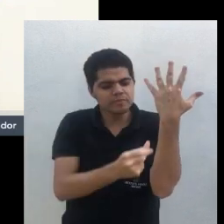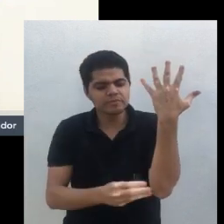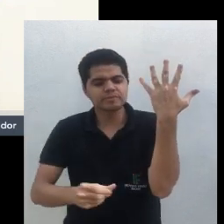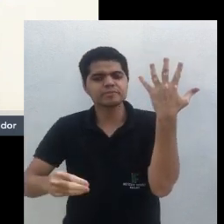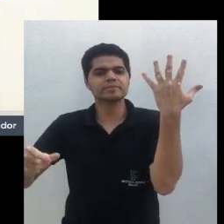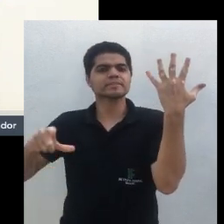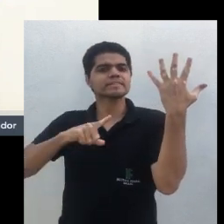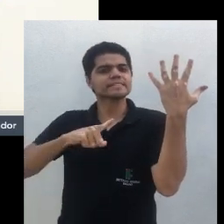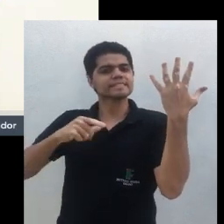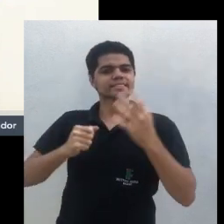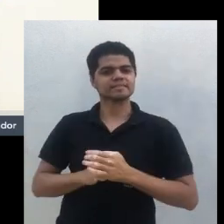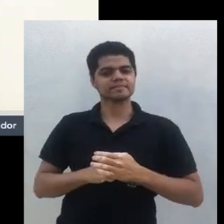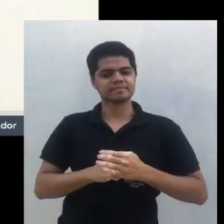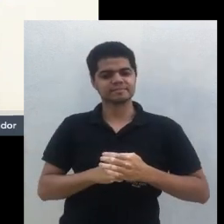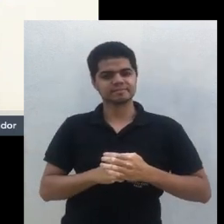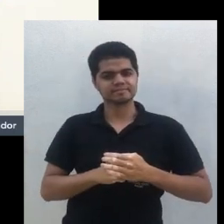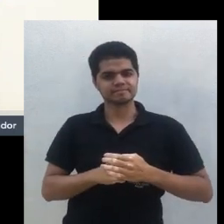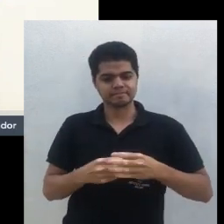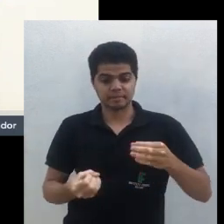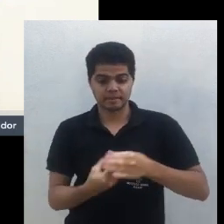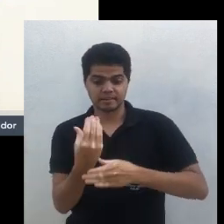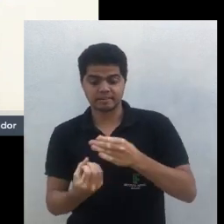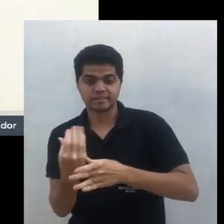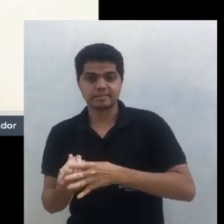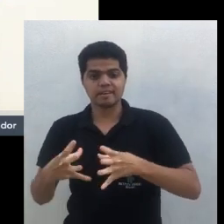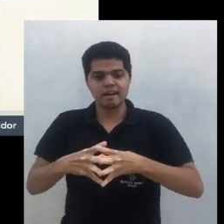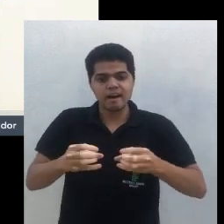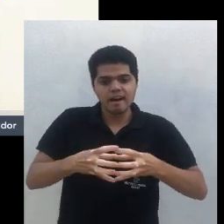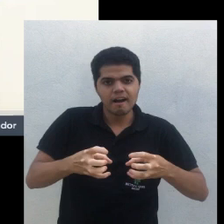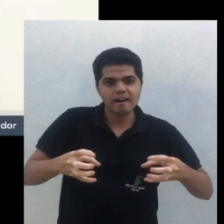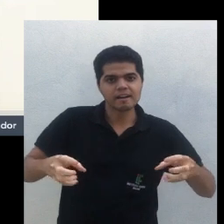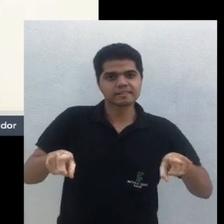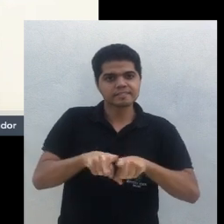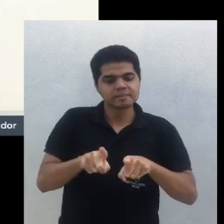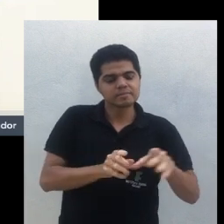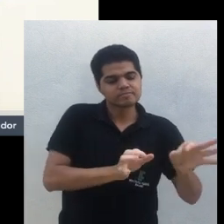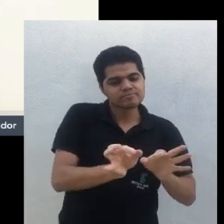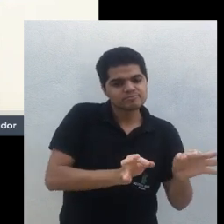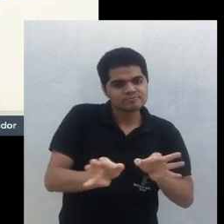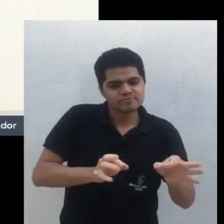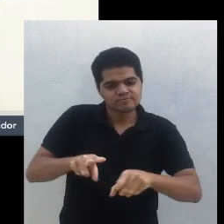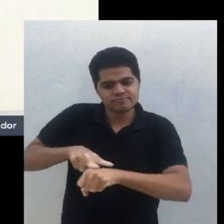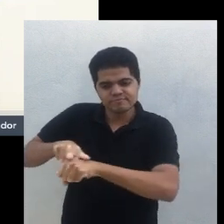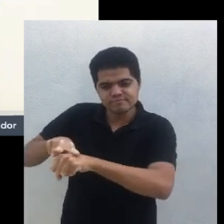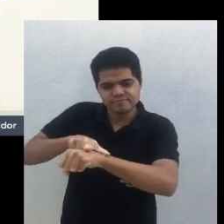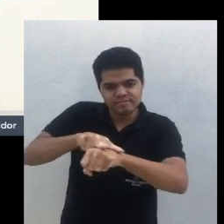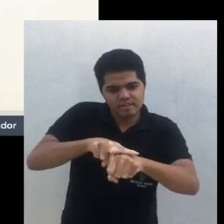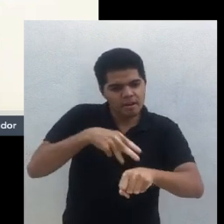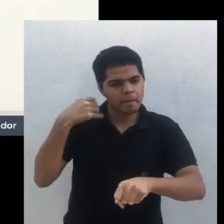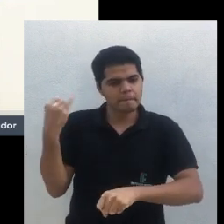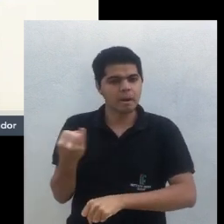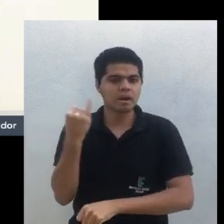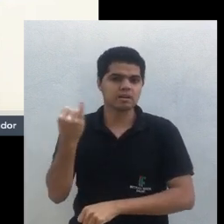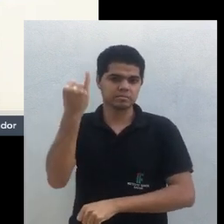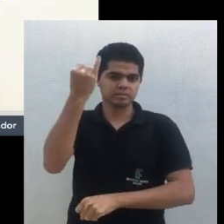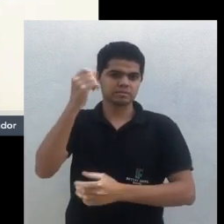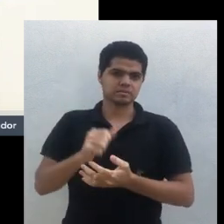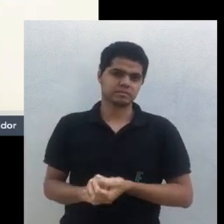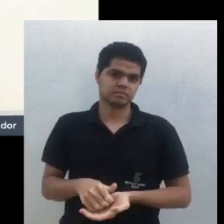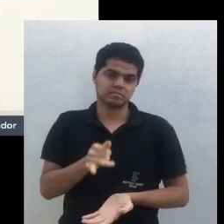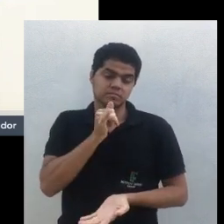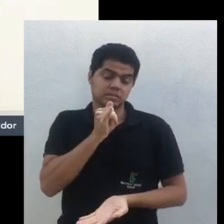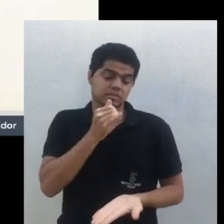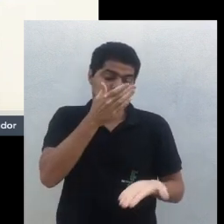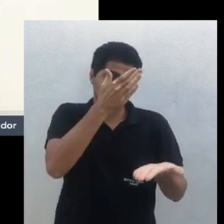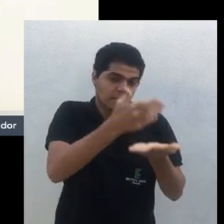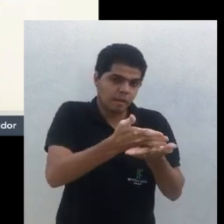mandioca daquela faixa ali mandioca puxa muito o solo é importante eu trabalhar ali com a leguminosa e outra coisa